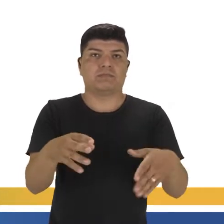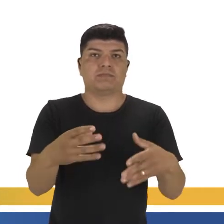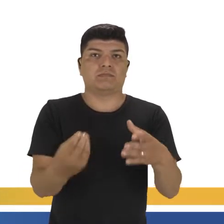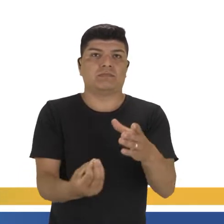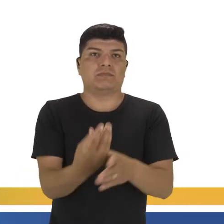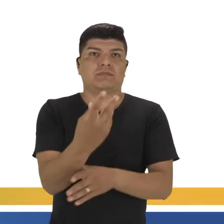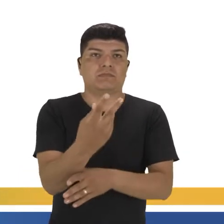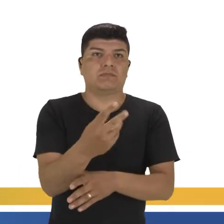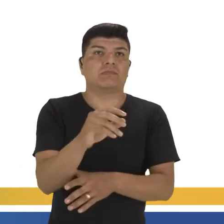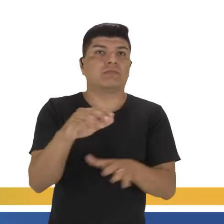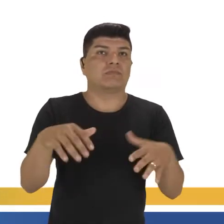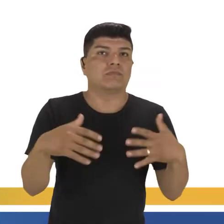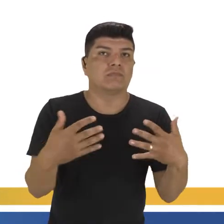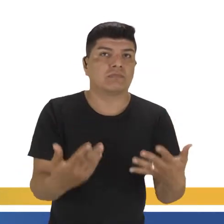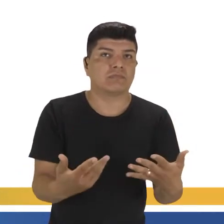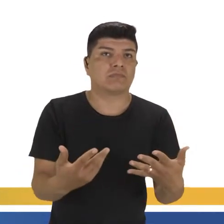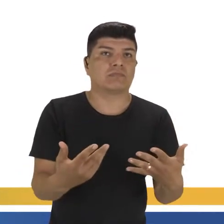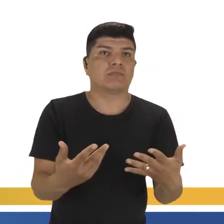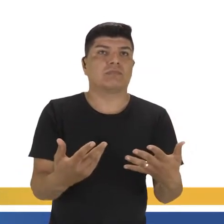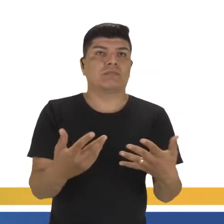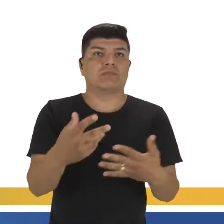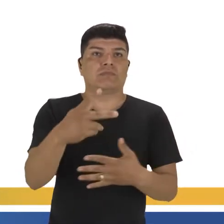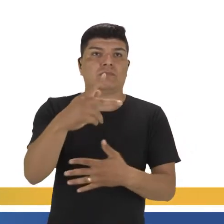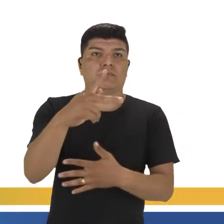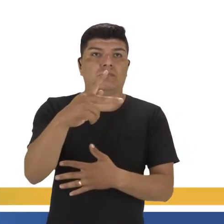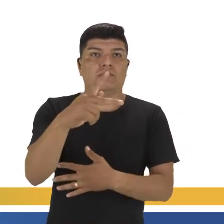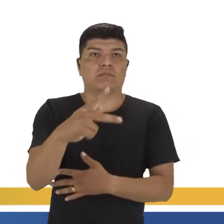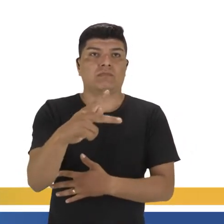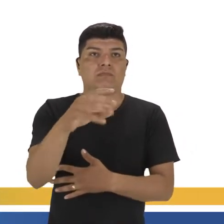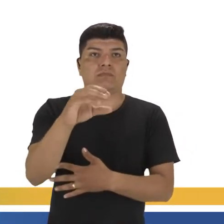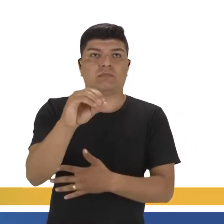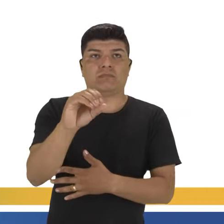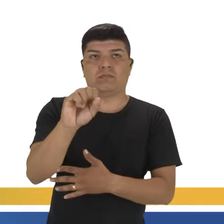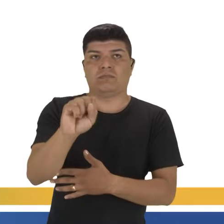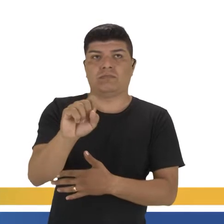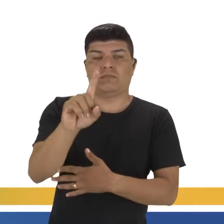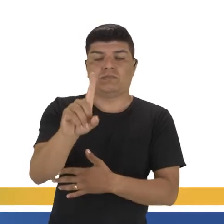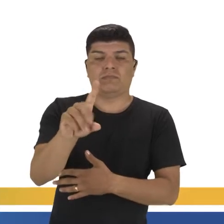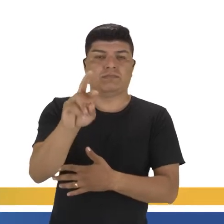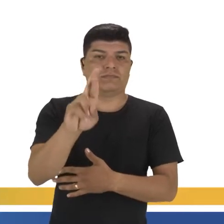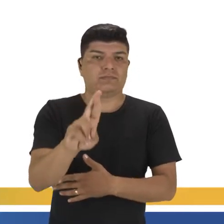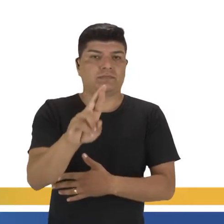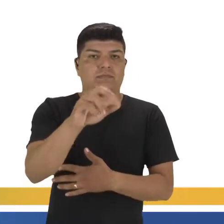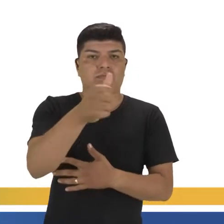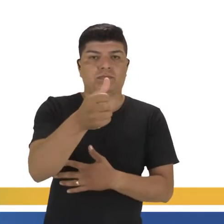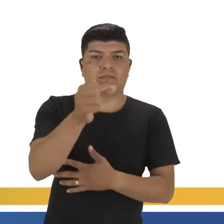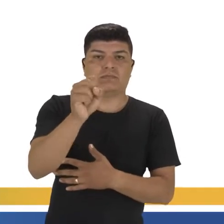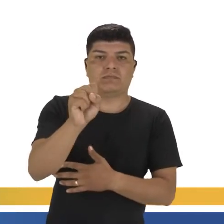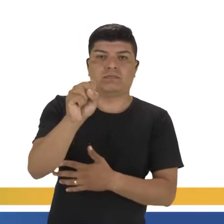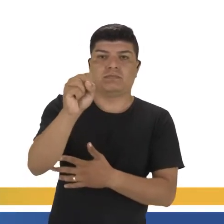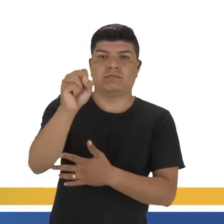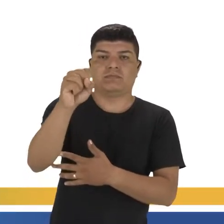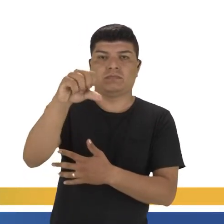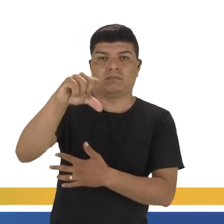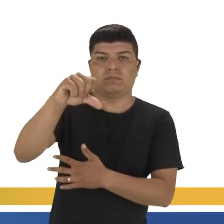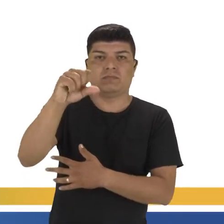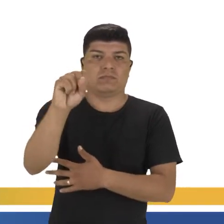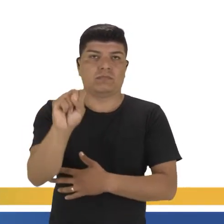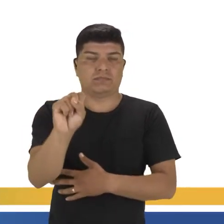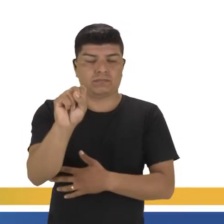chamo dessa forma. Mas é o Partido Operariado, né? Operário Social Democrata Russo, 1898,